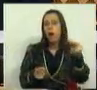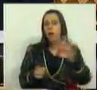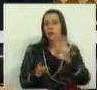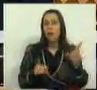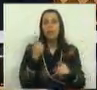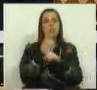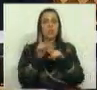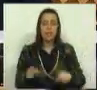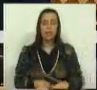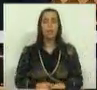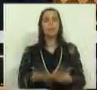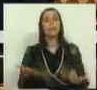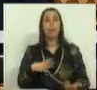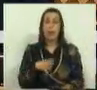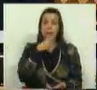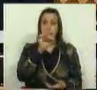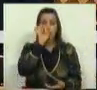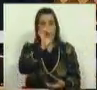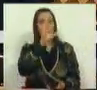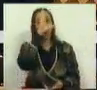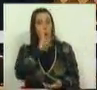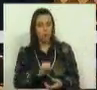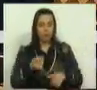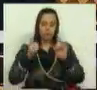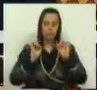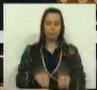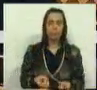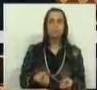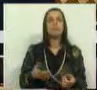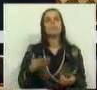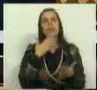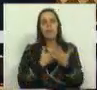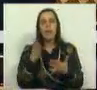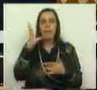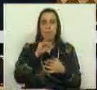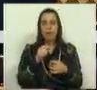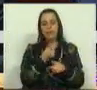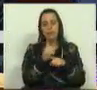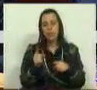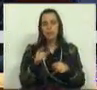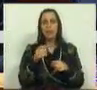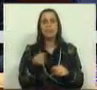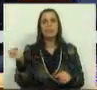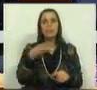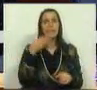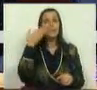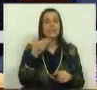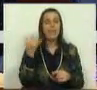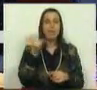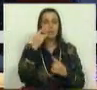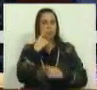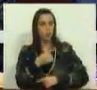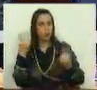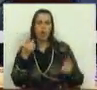exceção. O que quer dizer que o seu Governo passou, aumentou a exceção para sete institutos públicos.